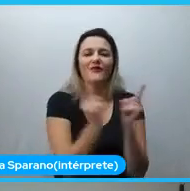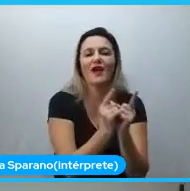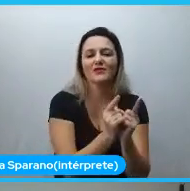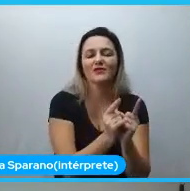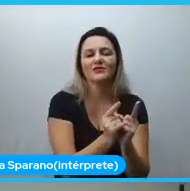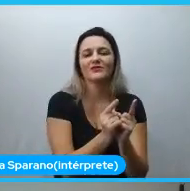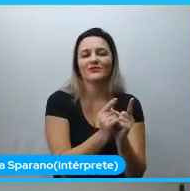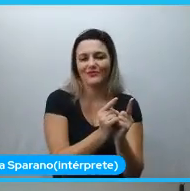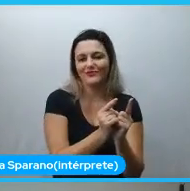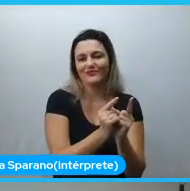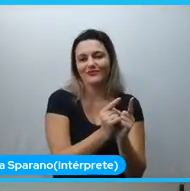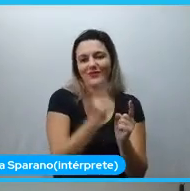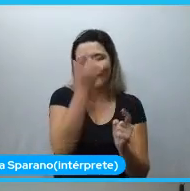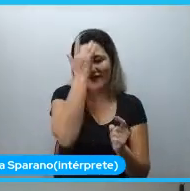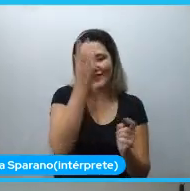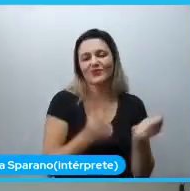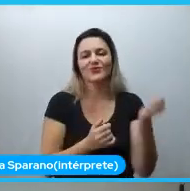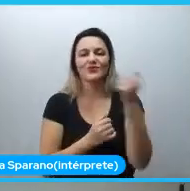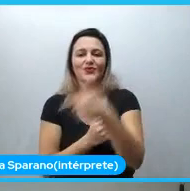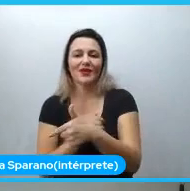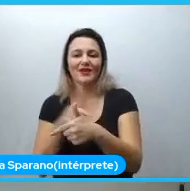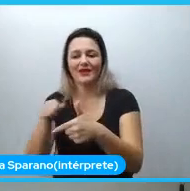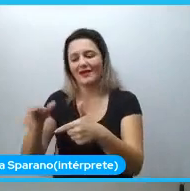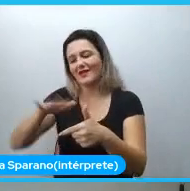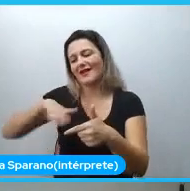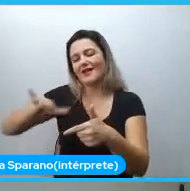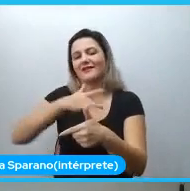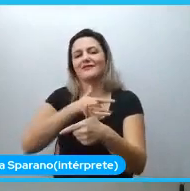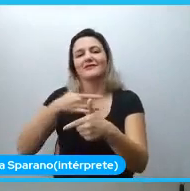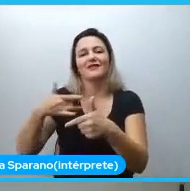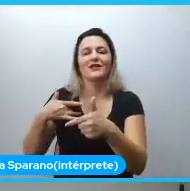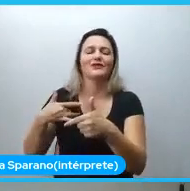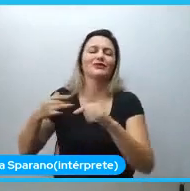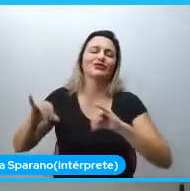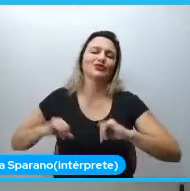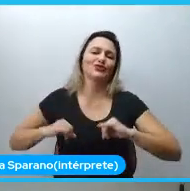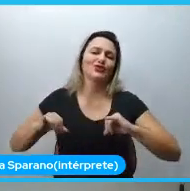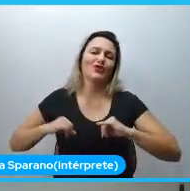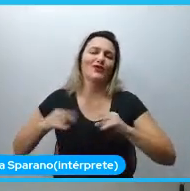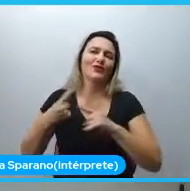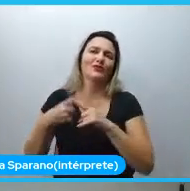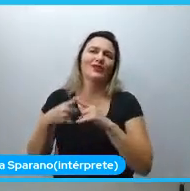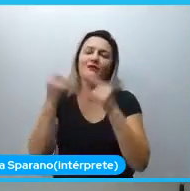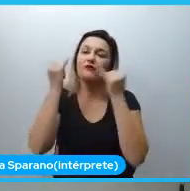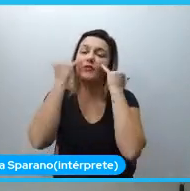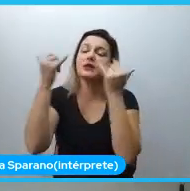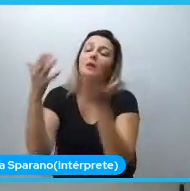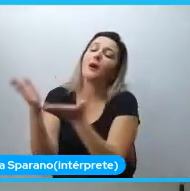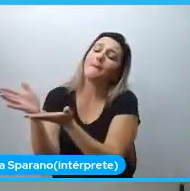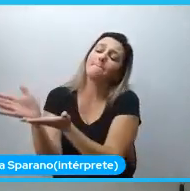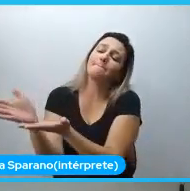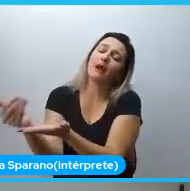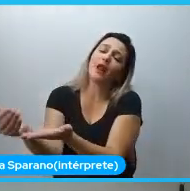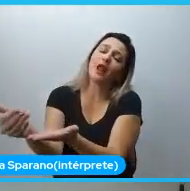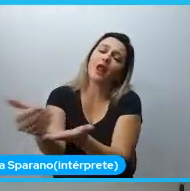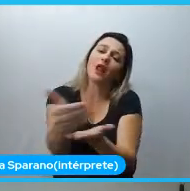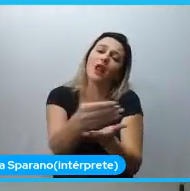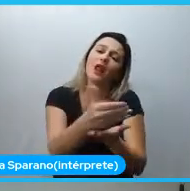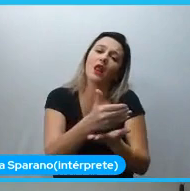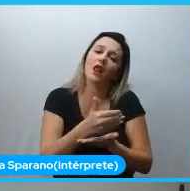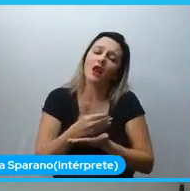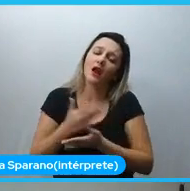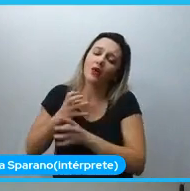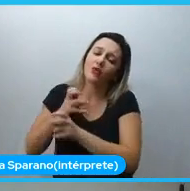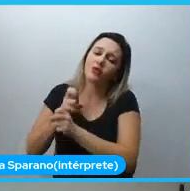acho que sofre um pouquinho mais por ter que coletar esses dados, né? A gente construiu